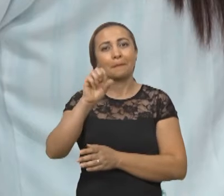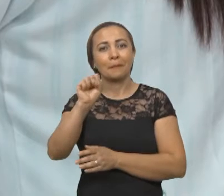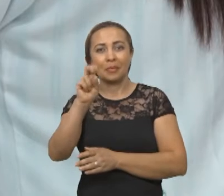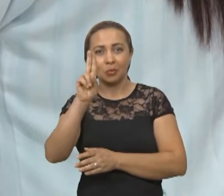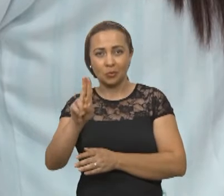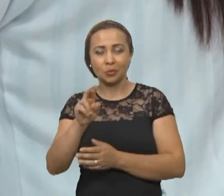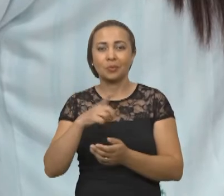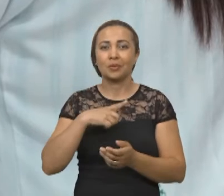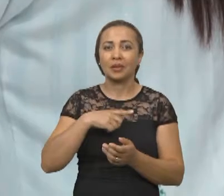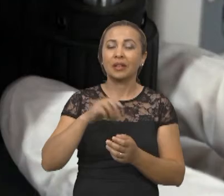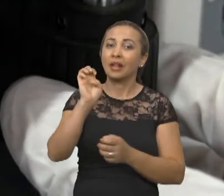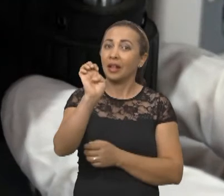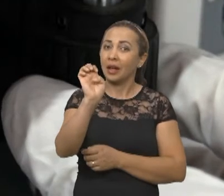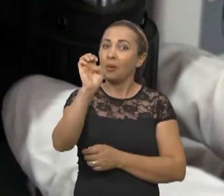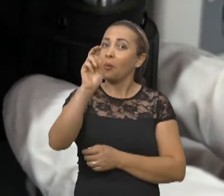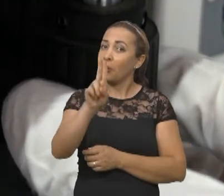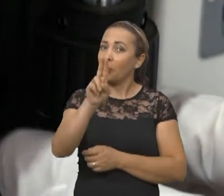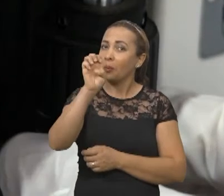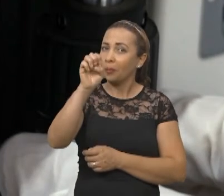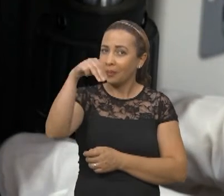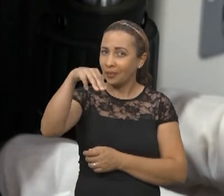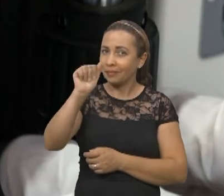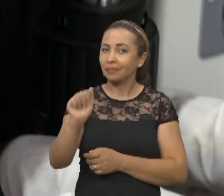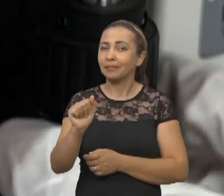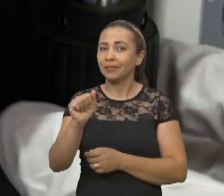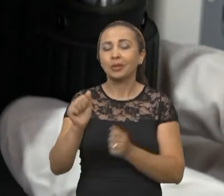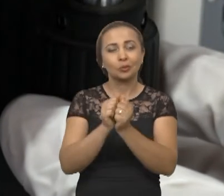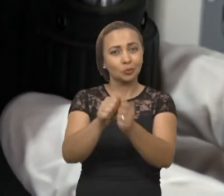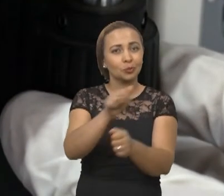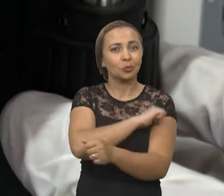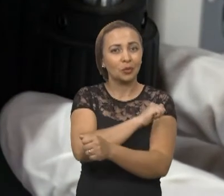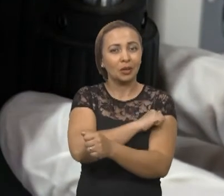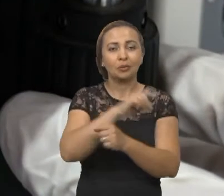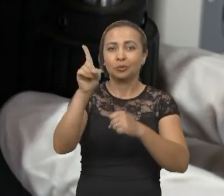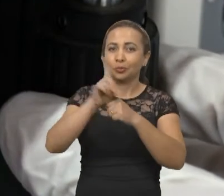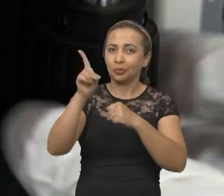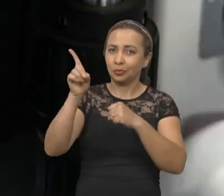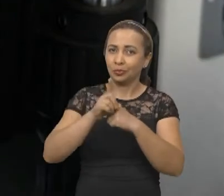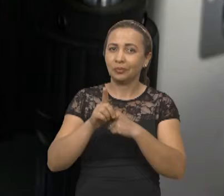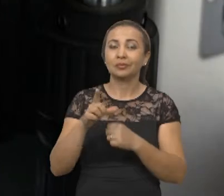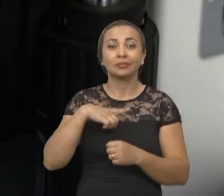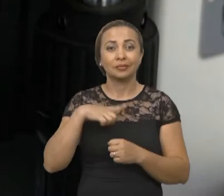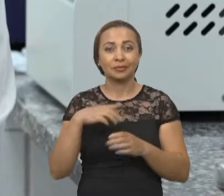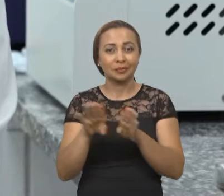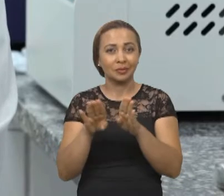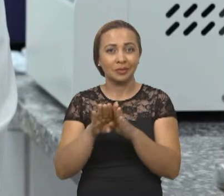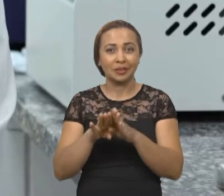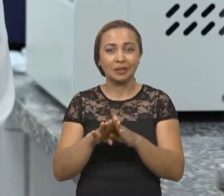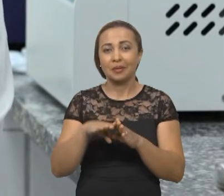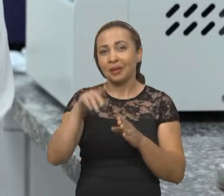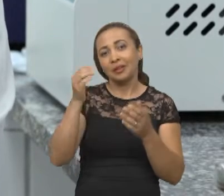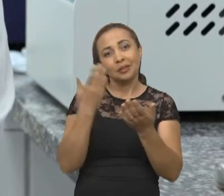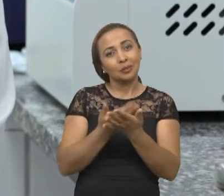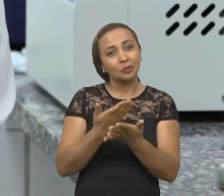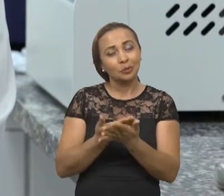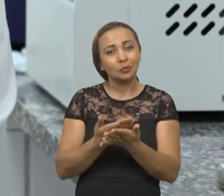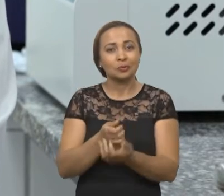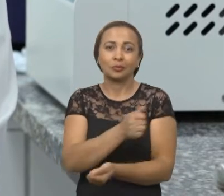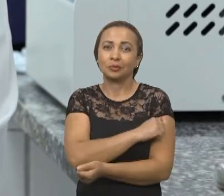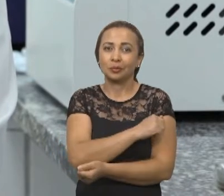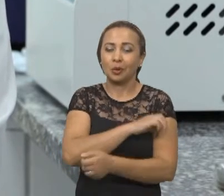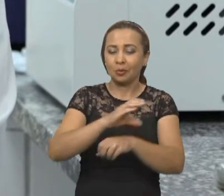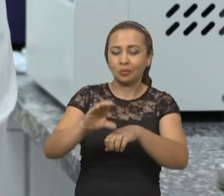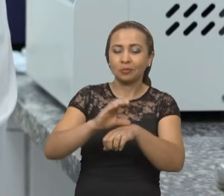pesquisadores da UEMA inclusive com aluno de doutorado e temos acadêmicos do curso